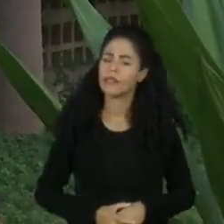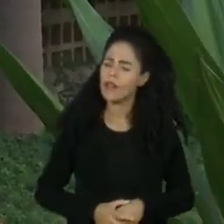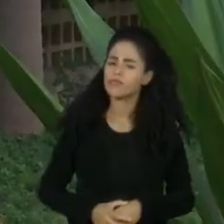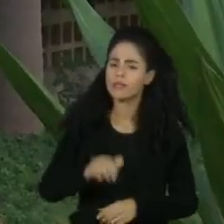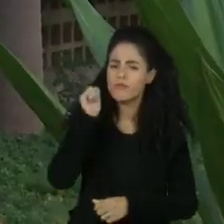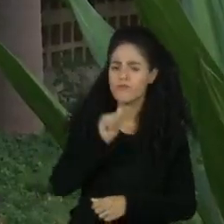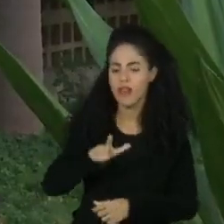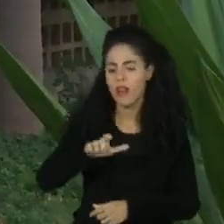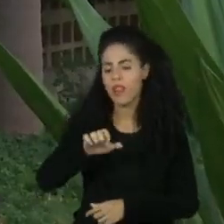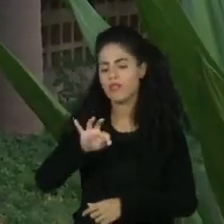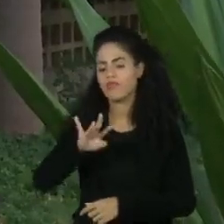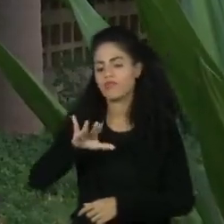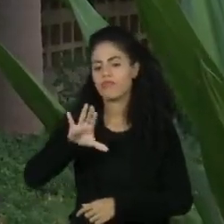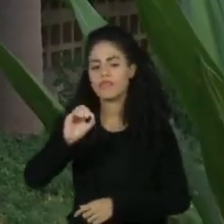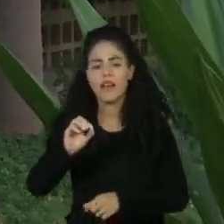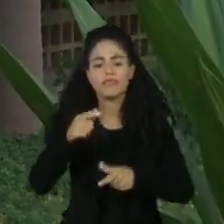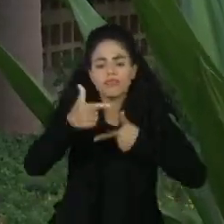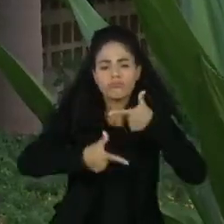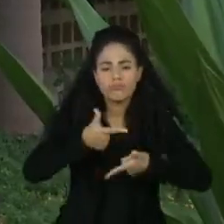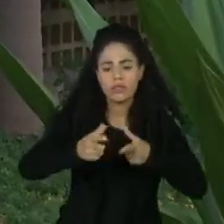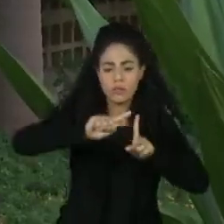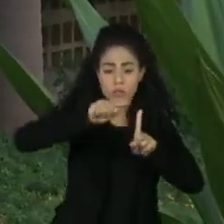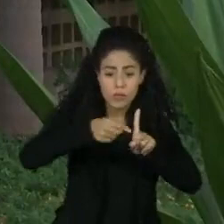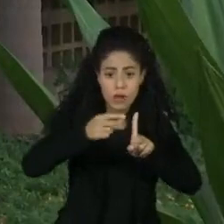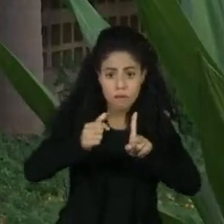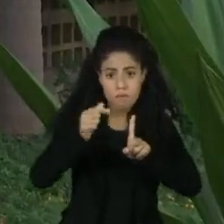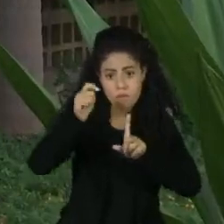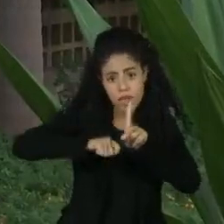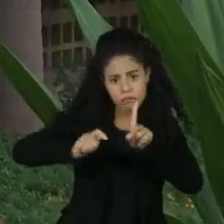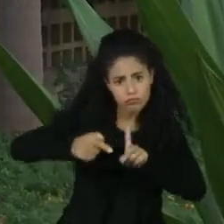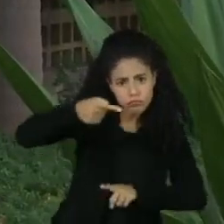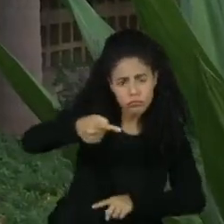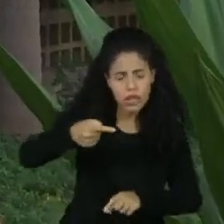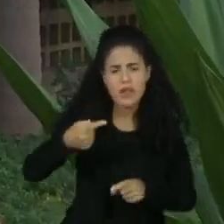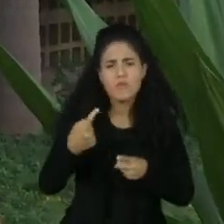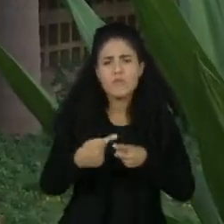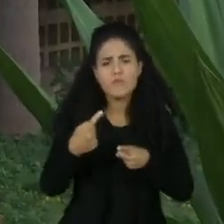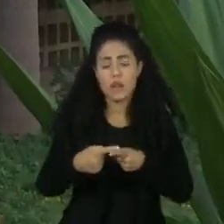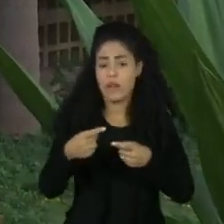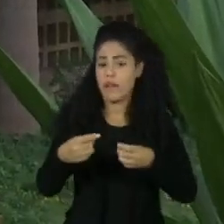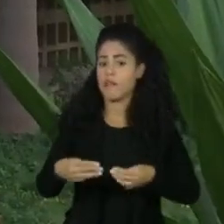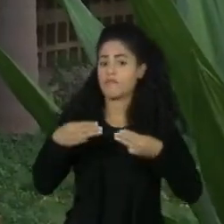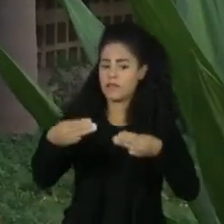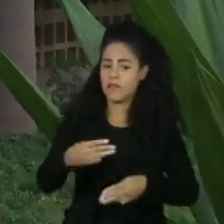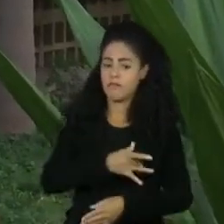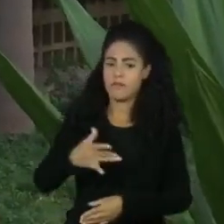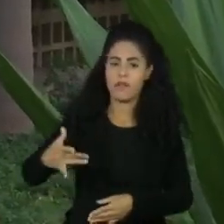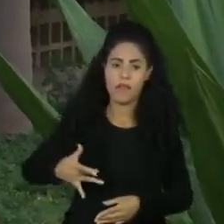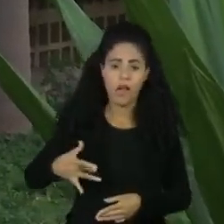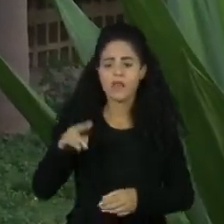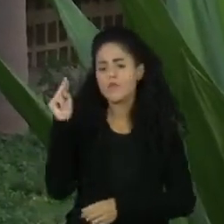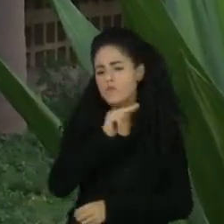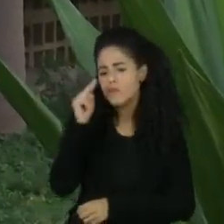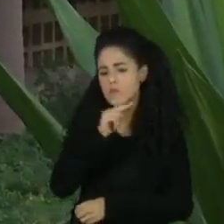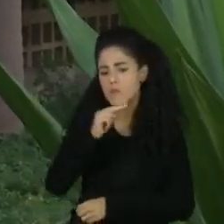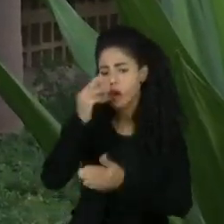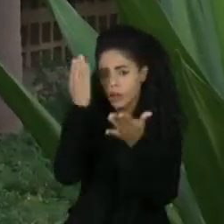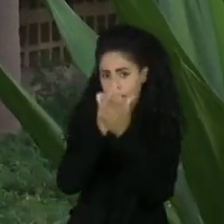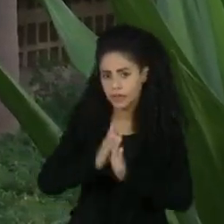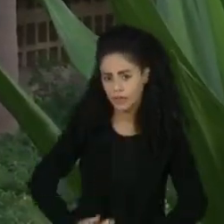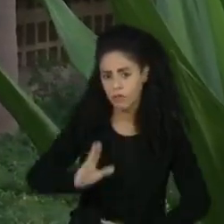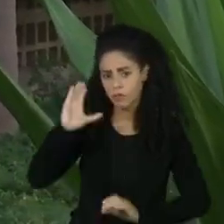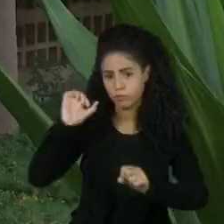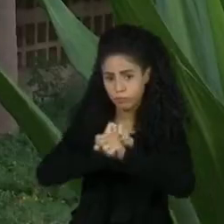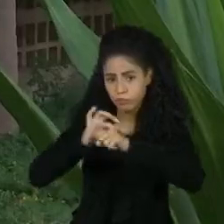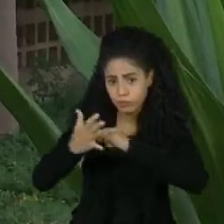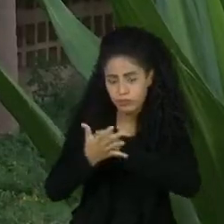se repetir com trabalhadoras distantes no próximo mês. Isso porque o Ministério da Saúde decretou o fim da emergência sanitária,